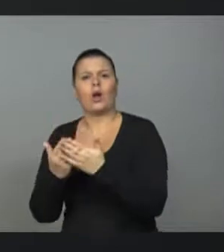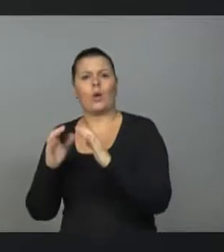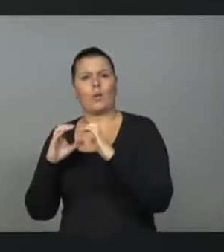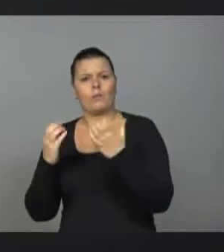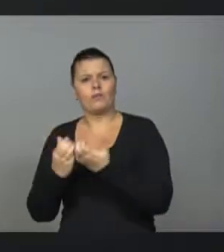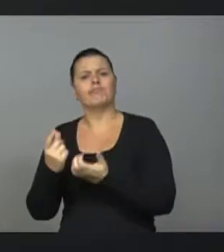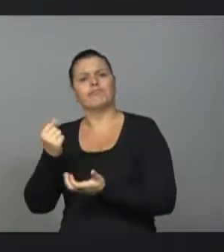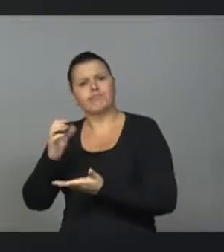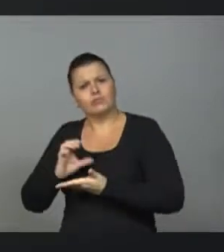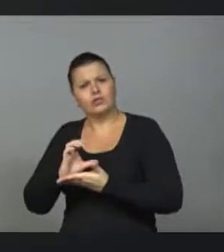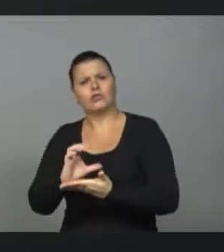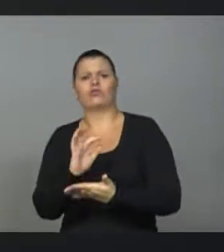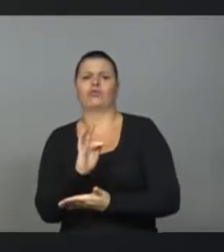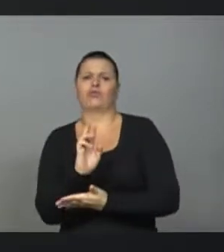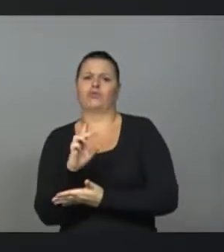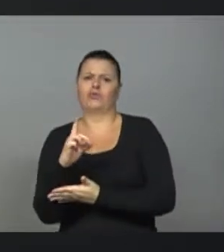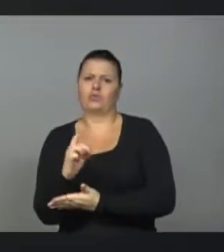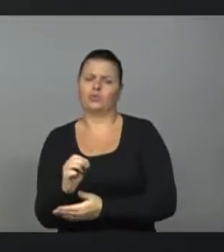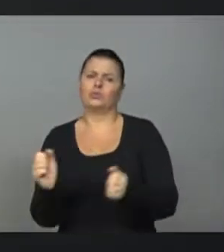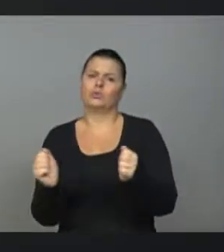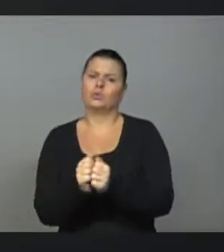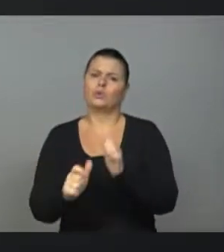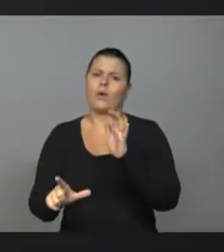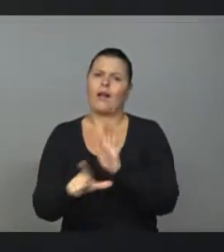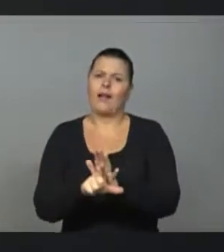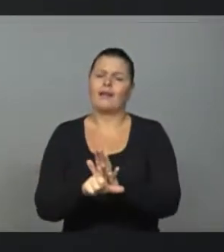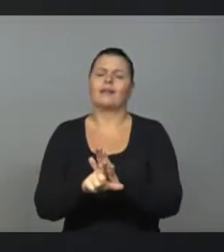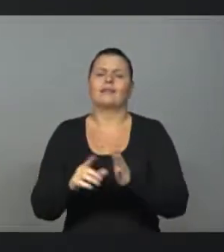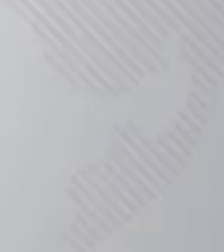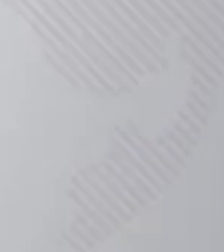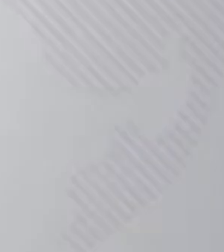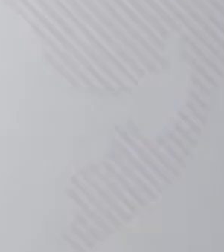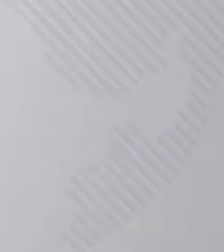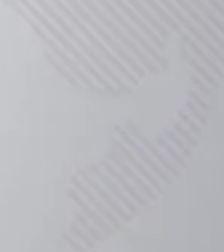fundo também, mas um fundo através de uma lei de incentivo à educação.